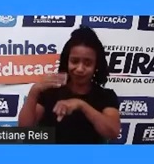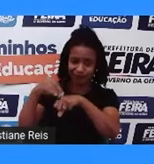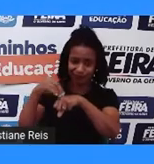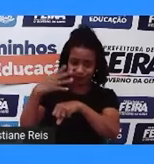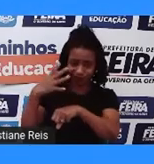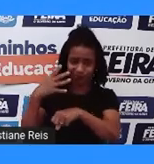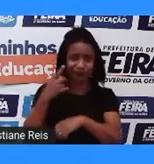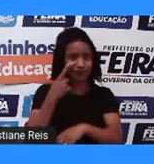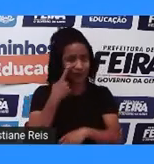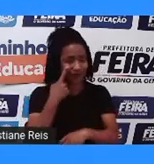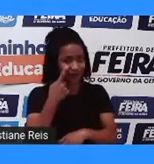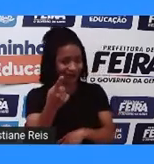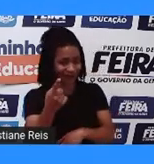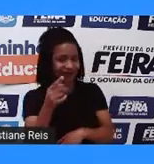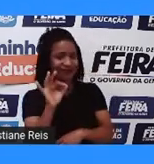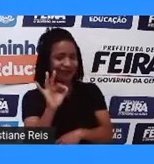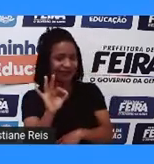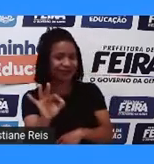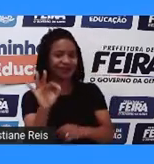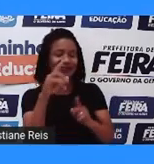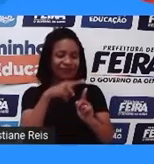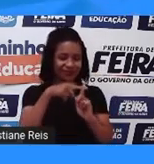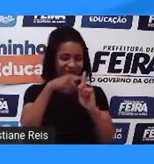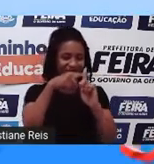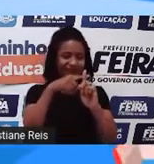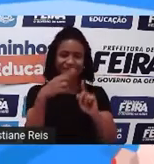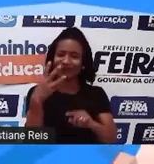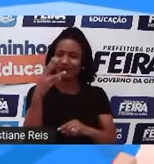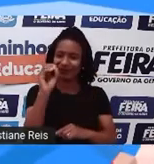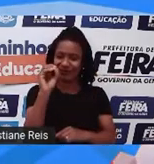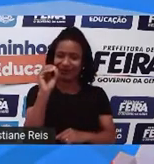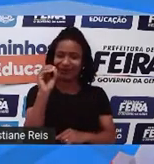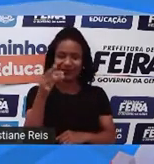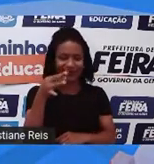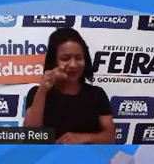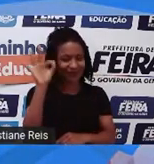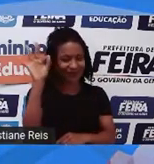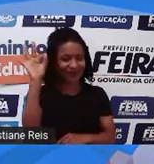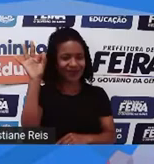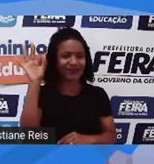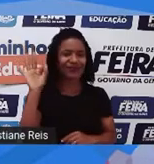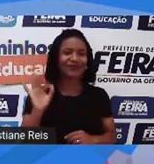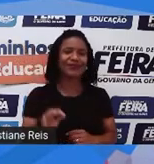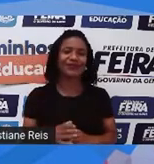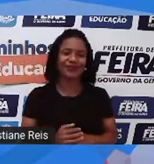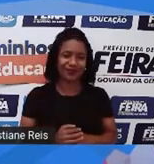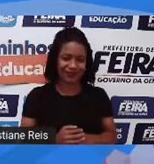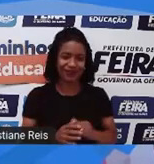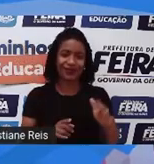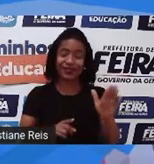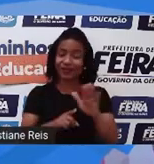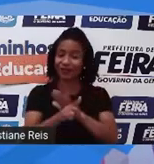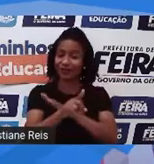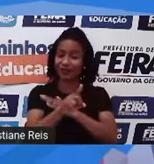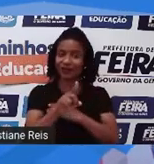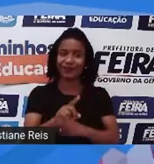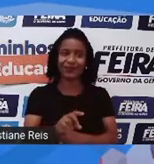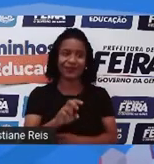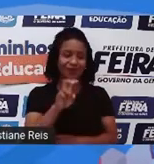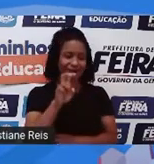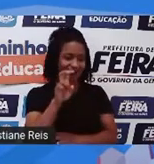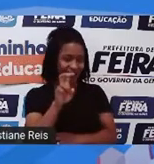Então, vejamos. Está correta, né? A alternativa que nós fizemos a opção. Então, vamos seguir adiante.